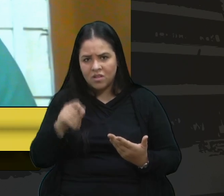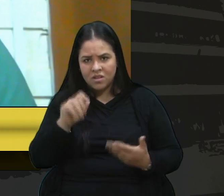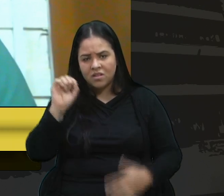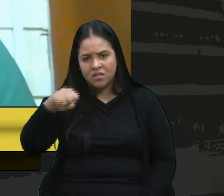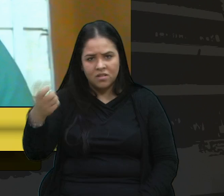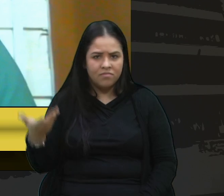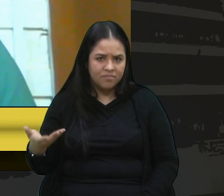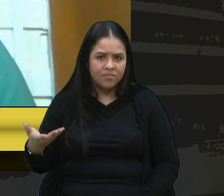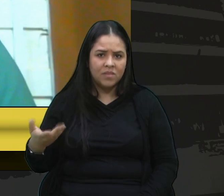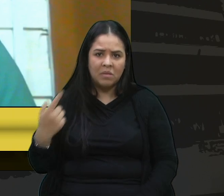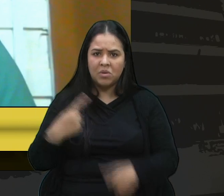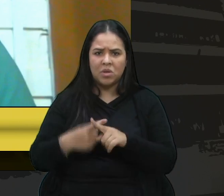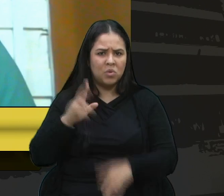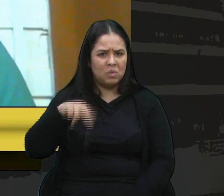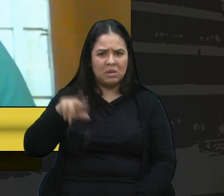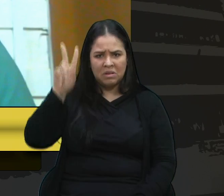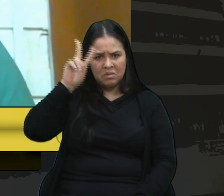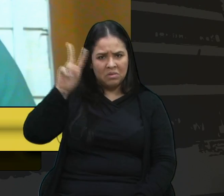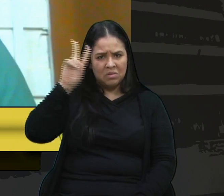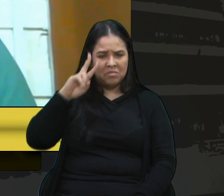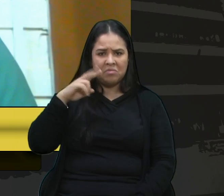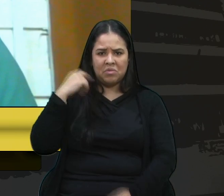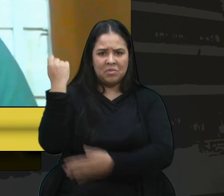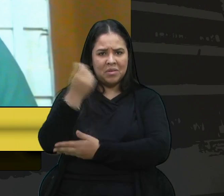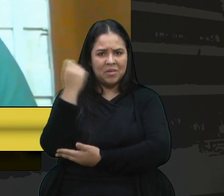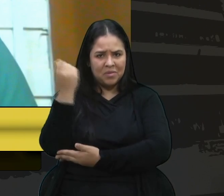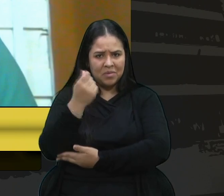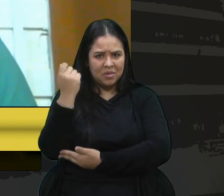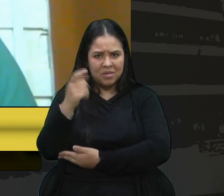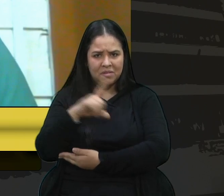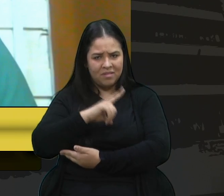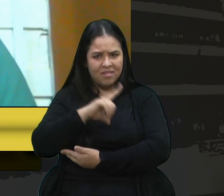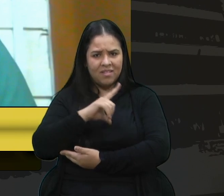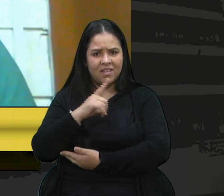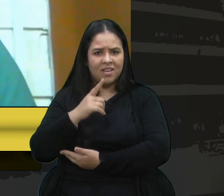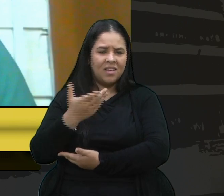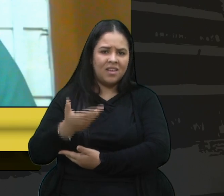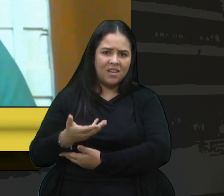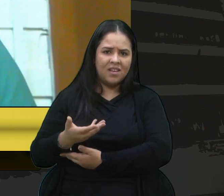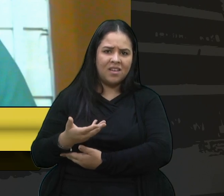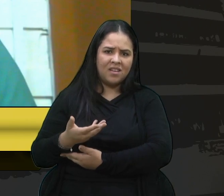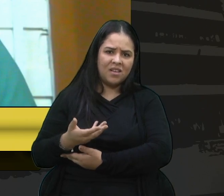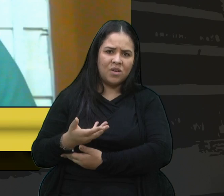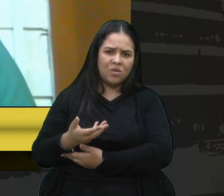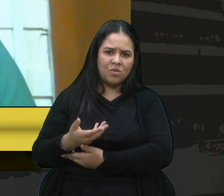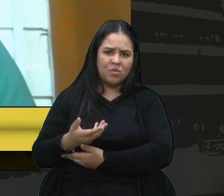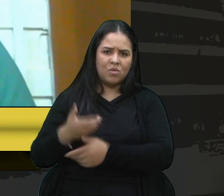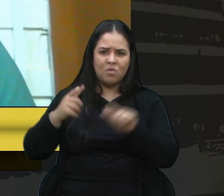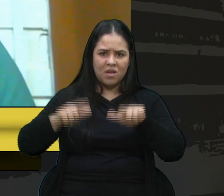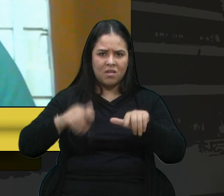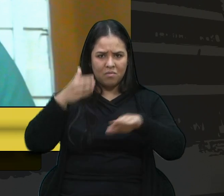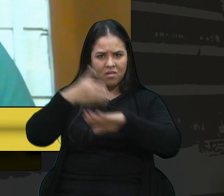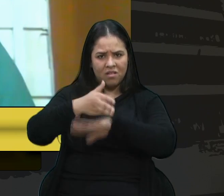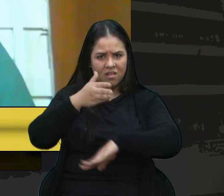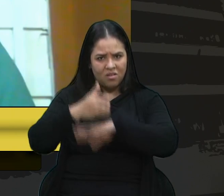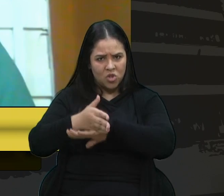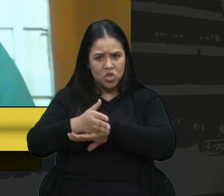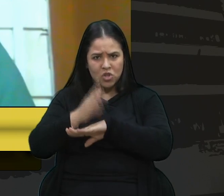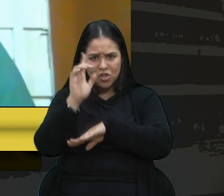porque acho que nunca na história, acho que no Rio Grande do Sul, se teve canais de participação assim tão